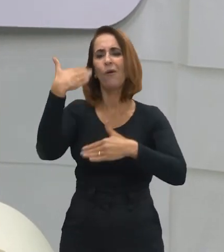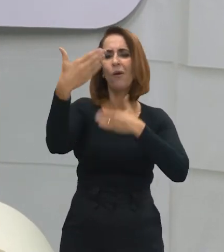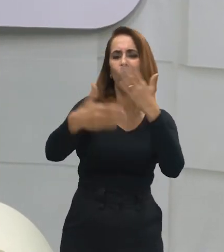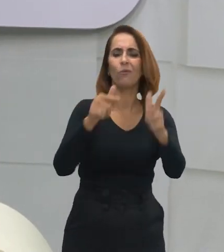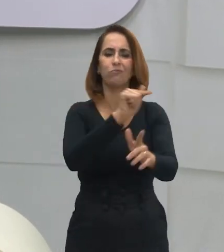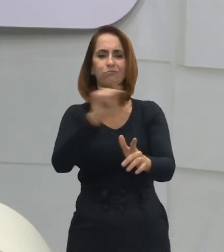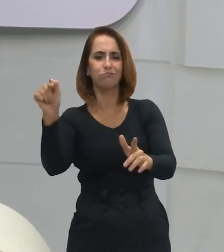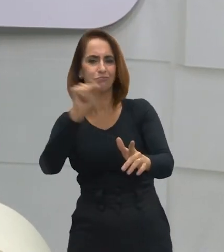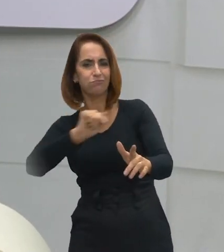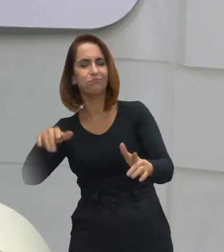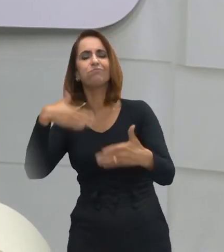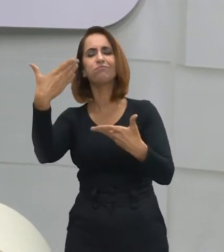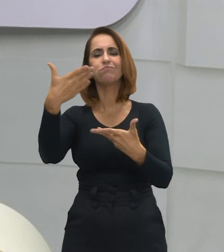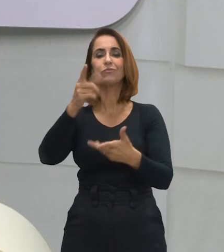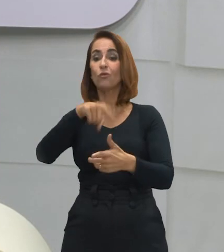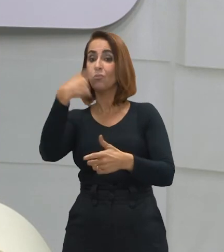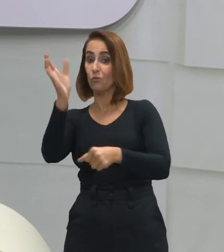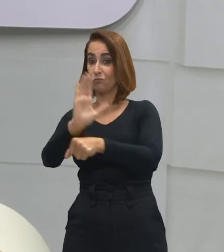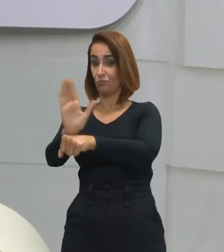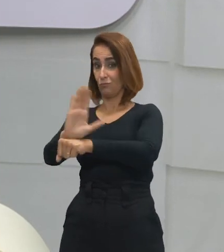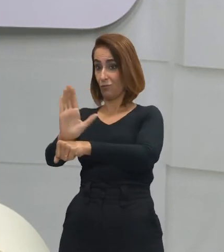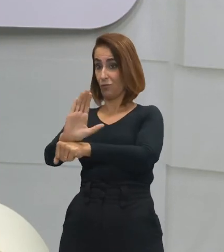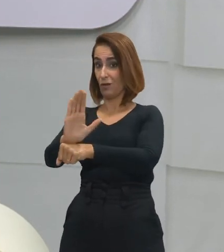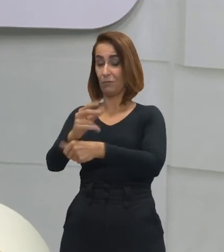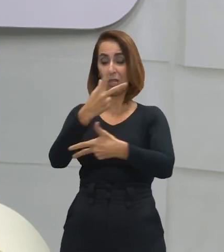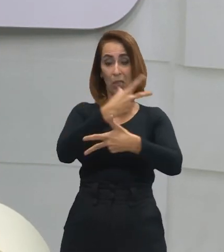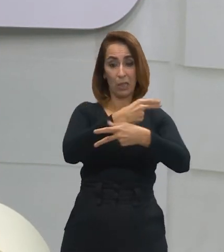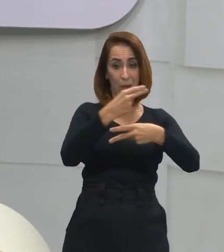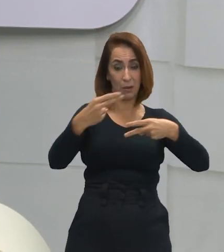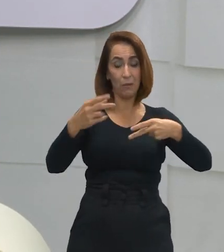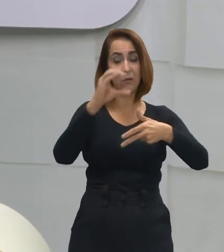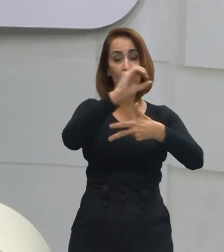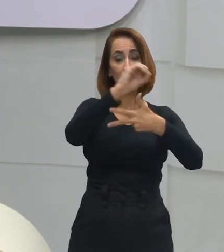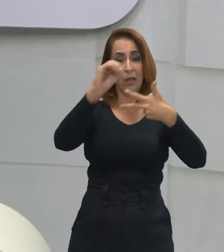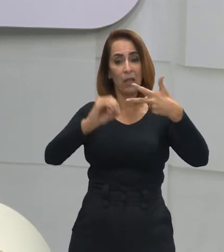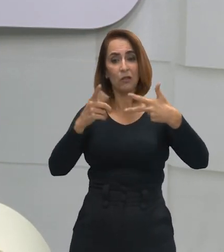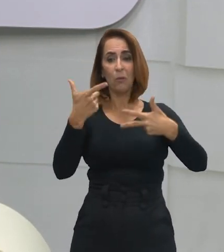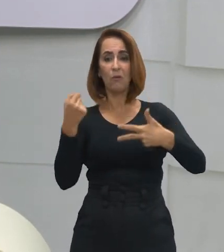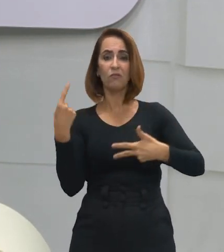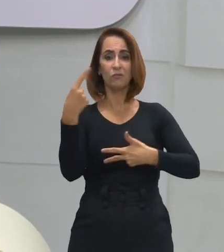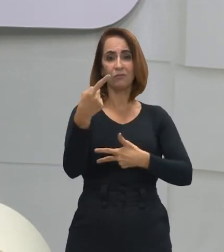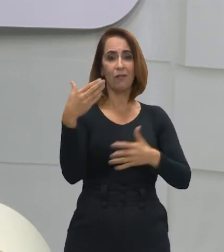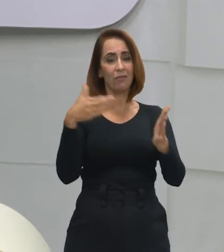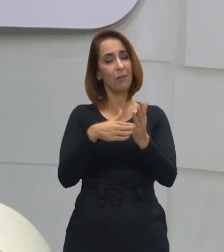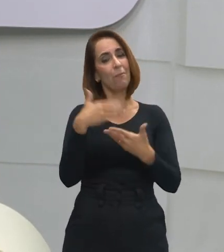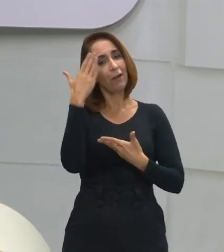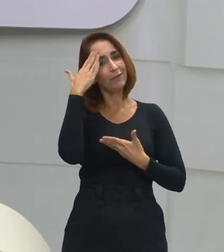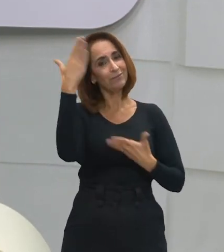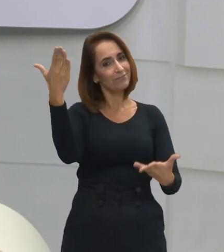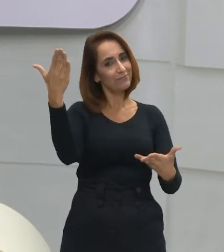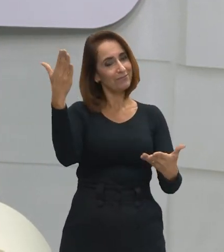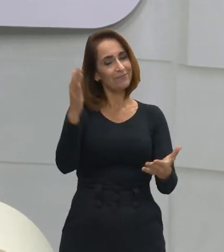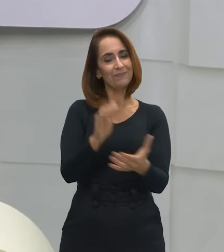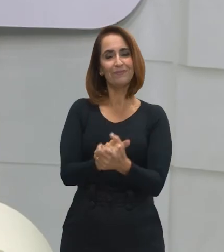dessa e da próxima semana os outros programas da Maratona Enem 2021. Até mais!